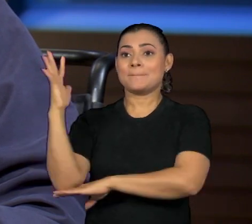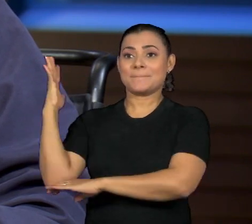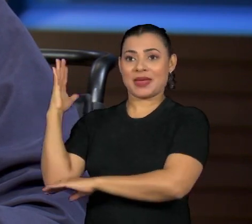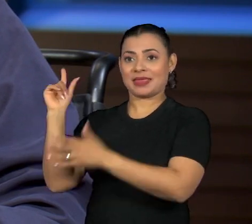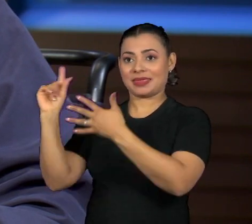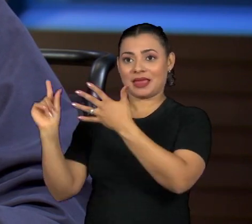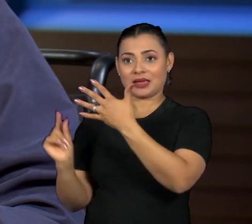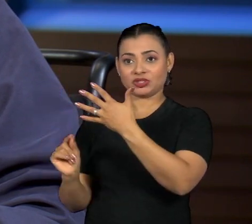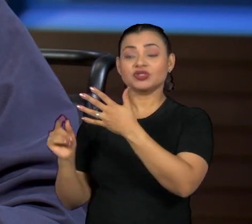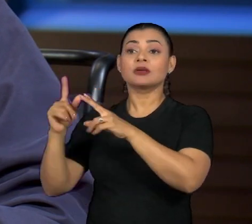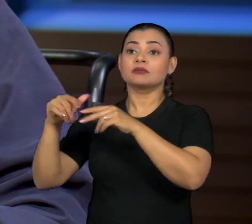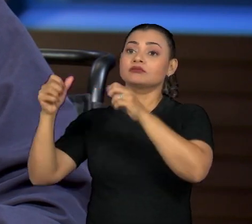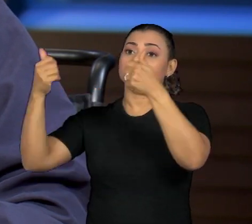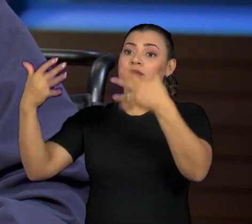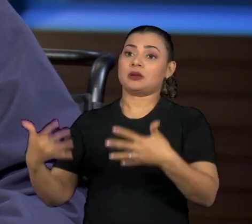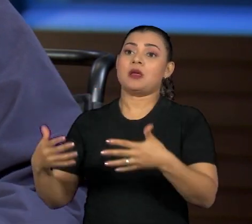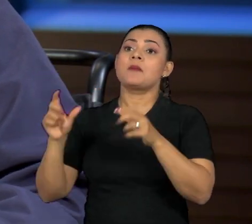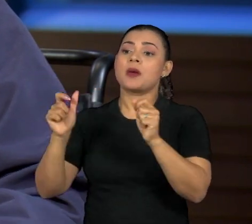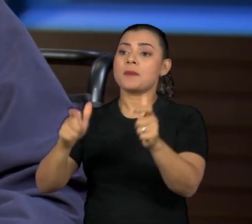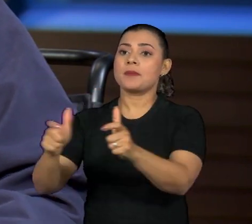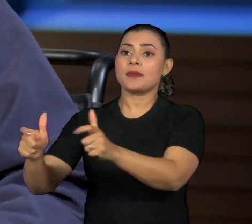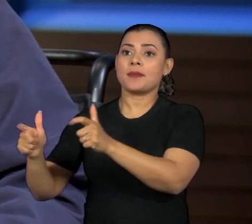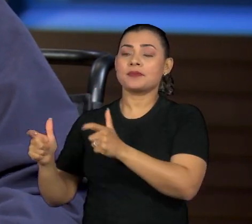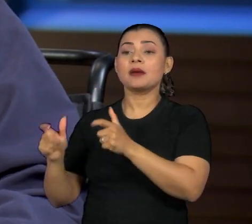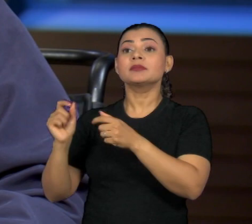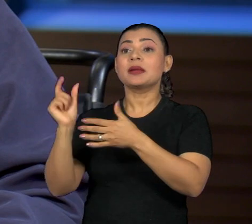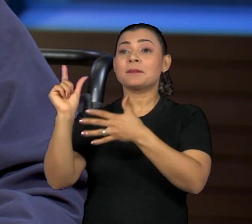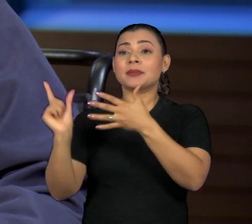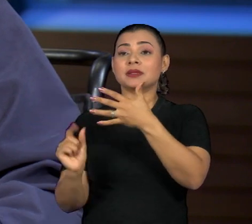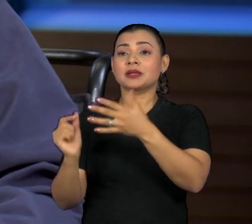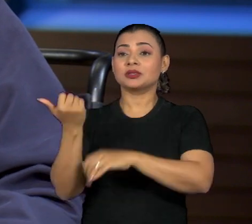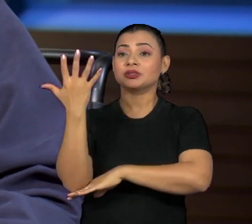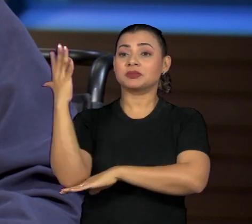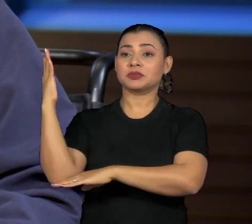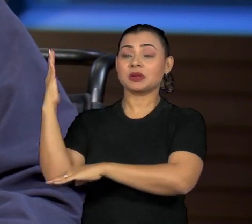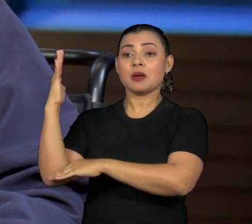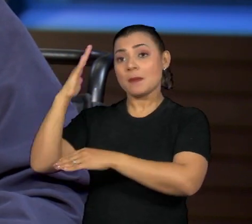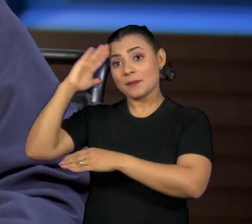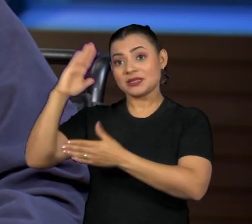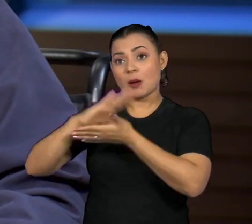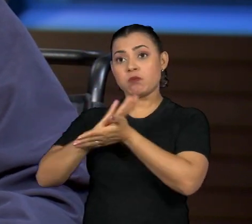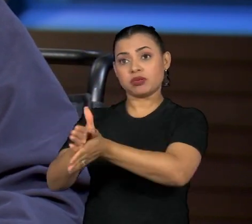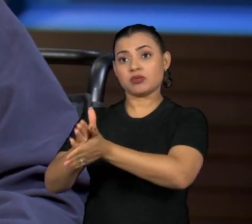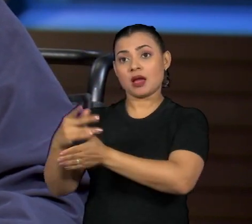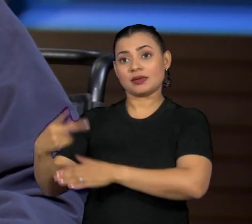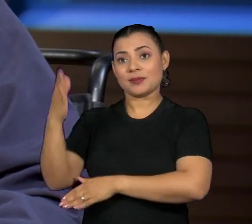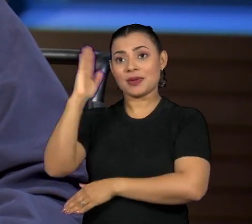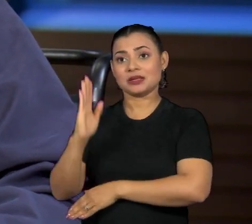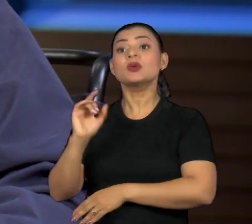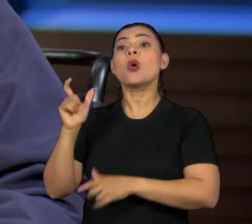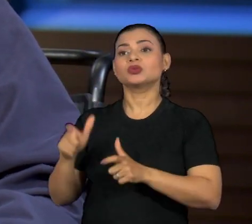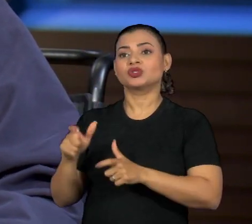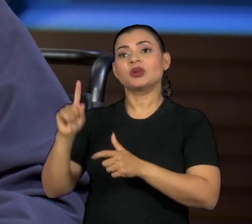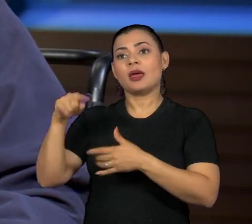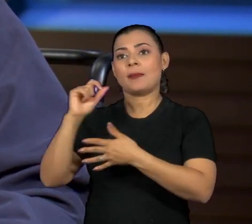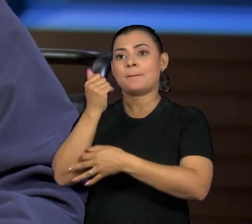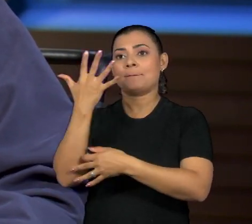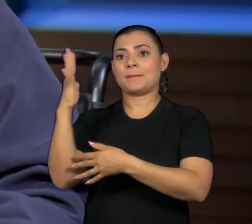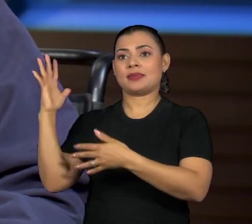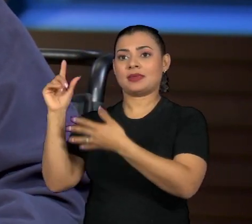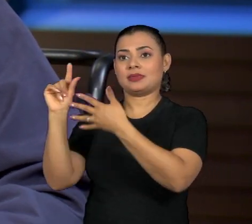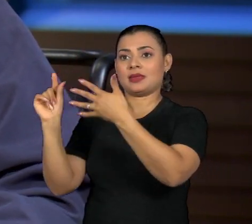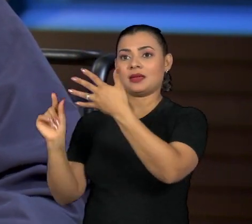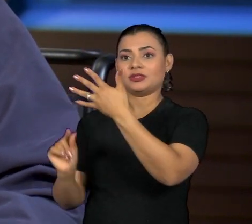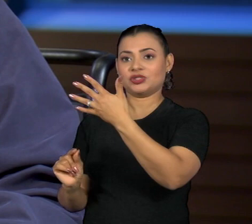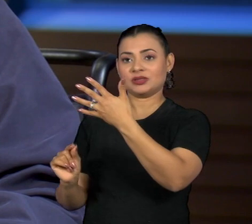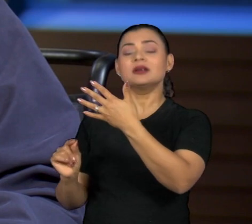dos Remanescentes Florestais na Mata Atlântica. O bioma mais devastado do Brasil, a Mata Atlântica, lar de 150 milhões de